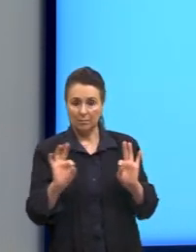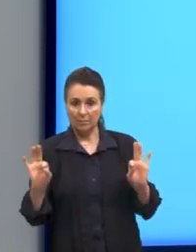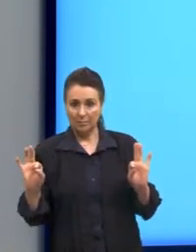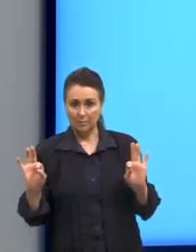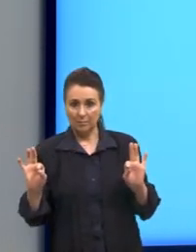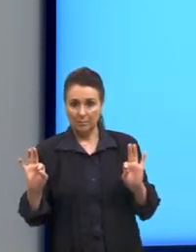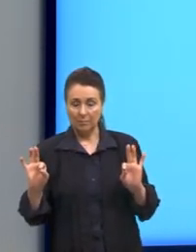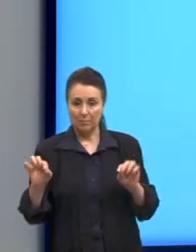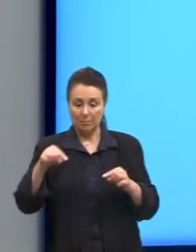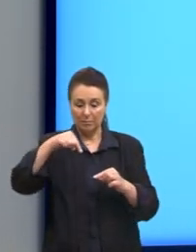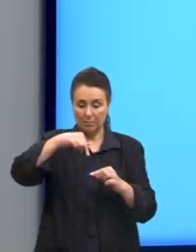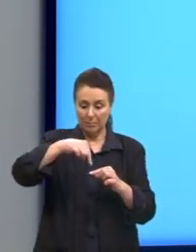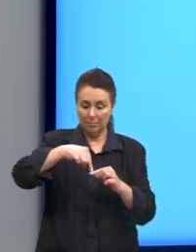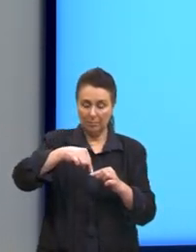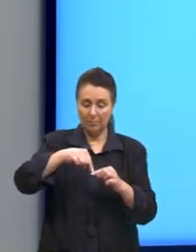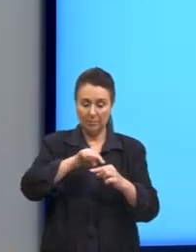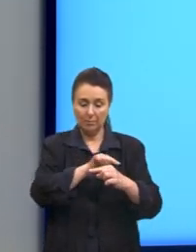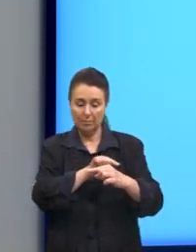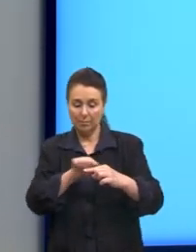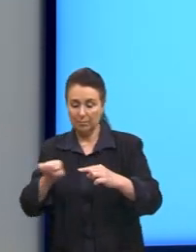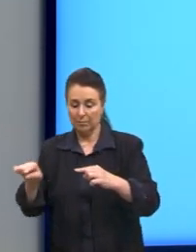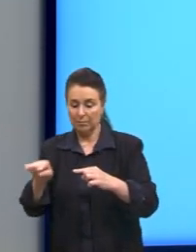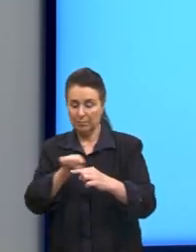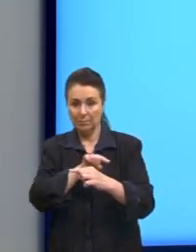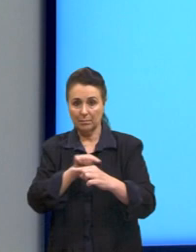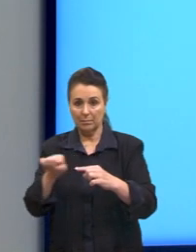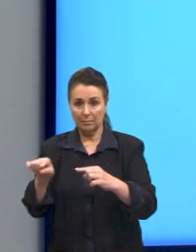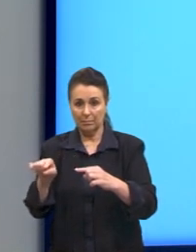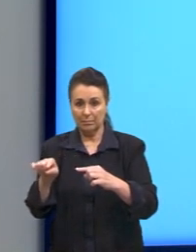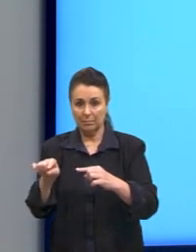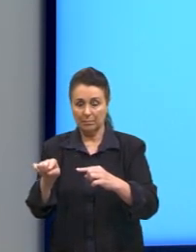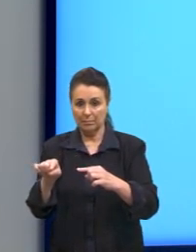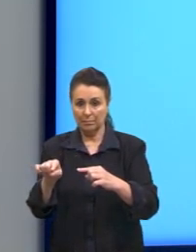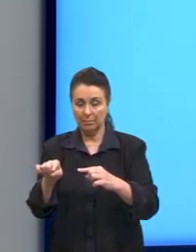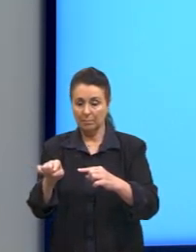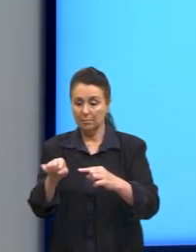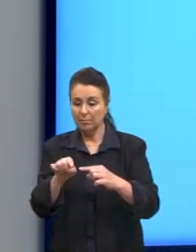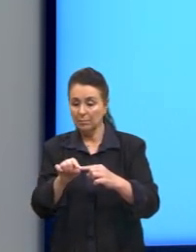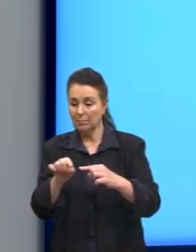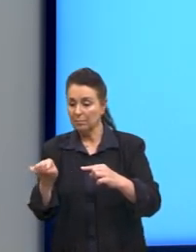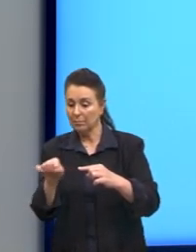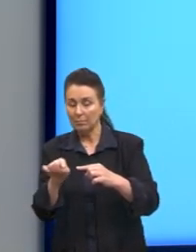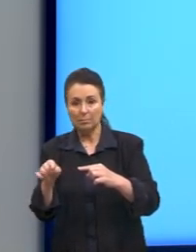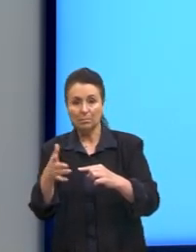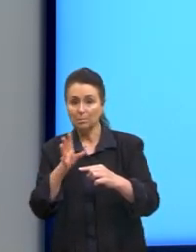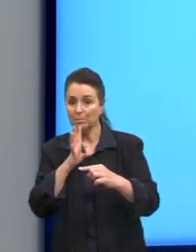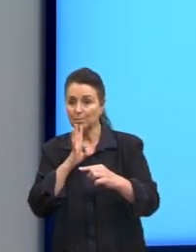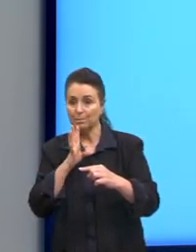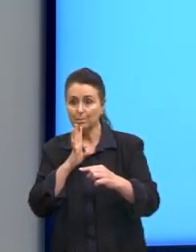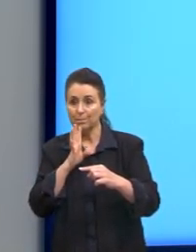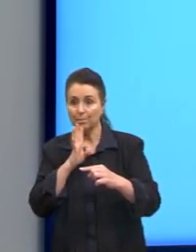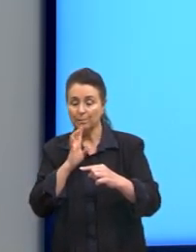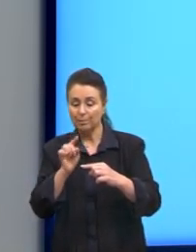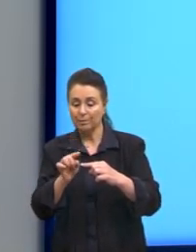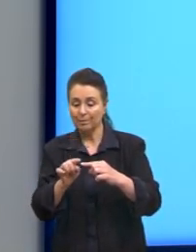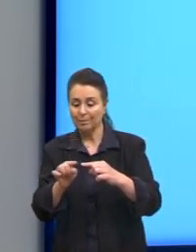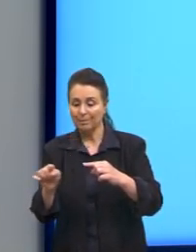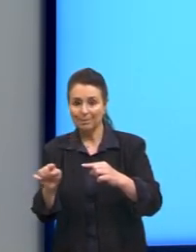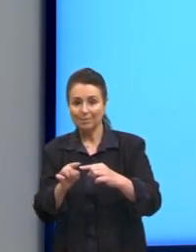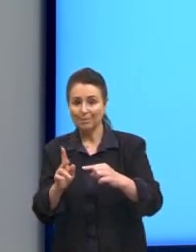horizontal. E aí, tem um pedaço que a gente não sabe essa medida. Aqui, eu vou chamar esse pedacinho de K.